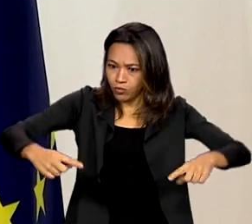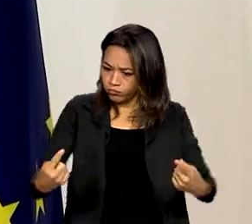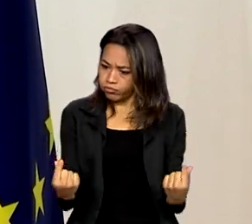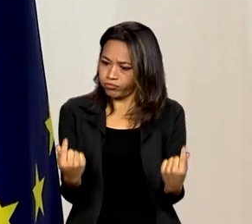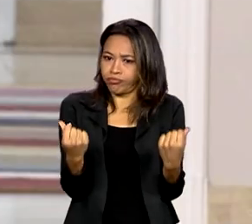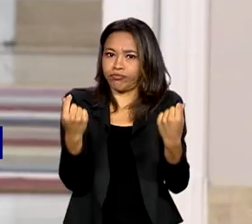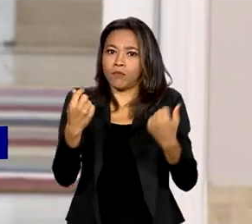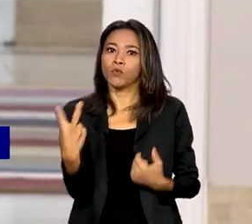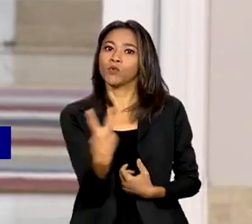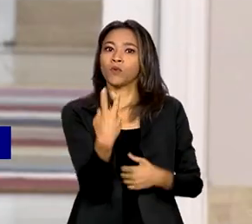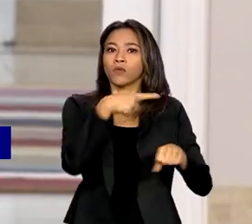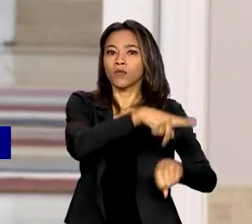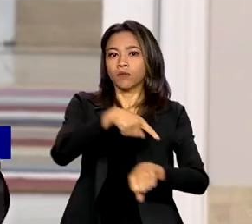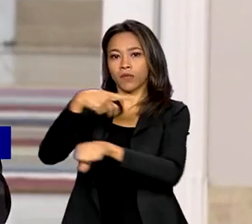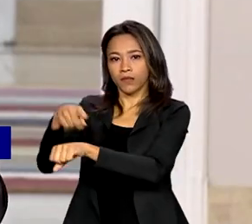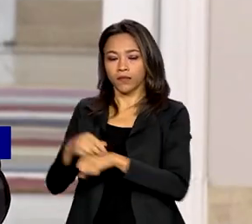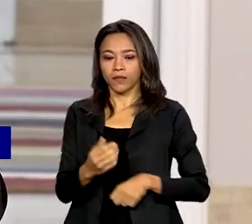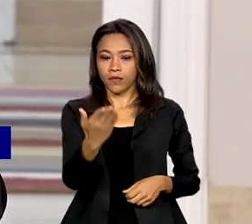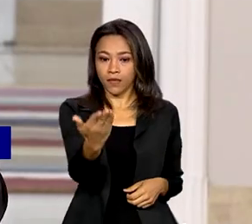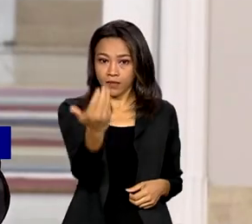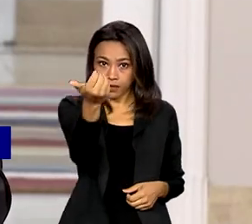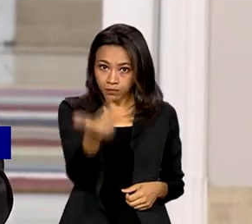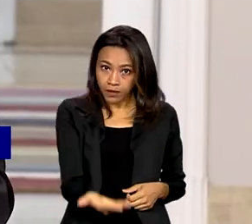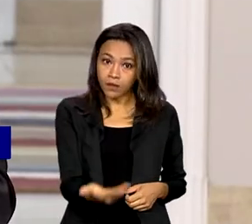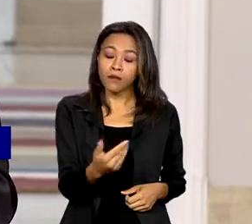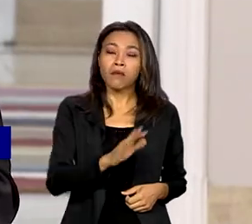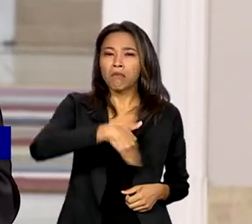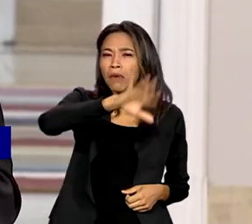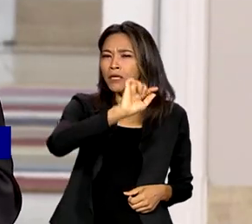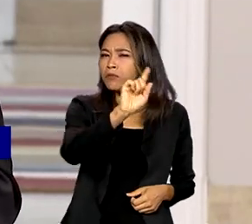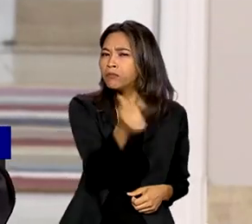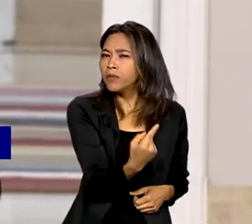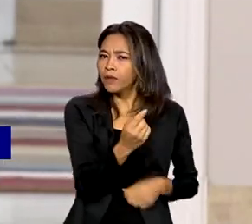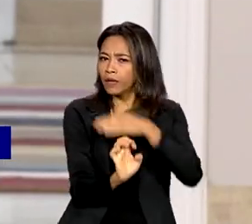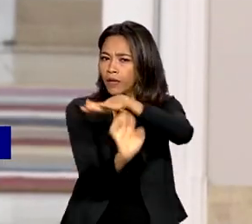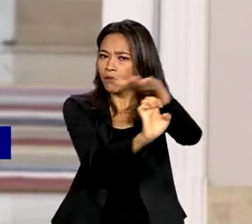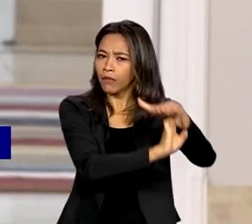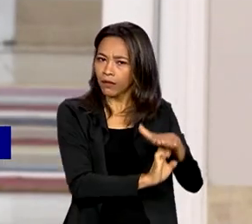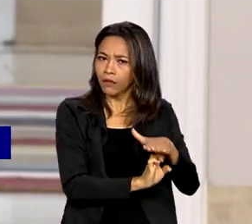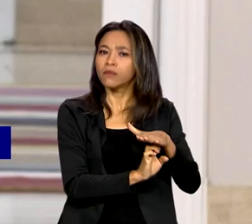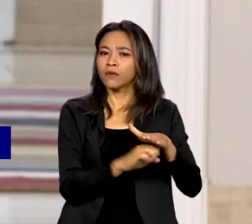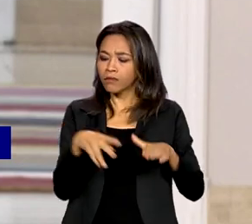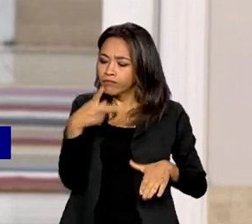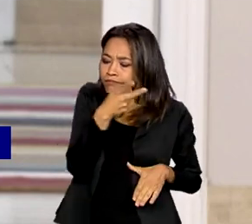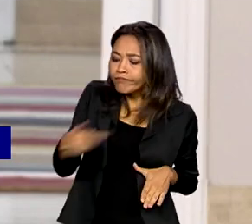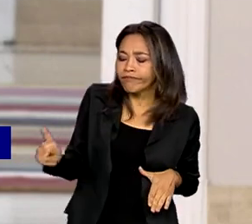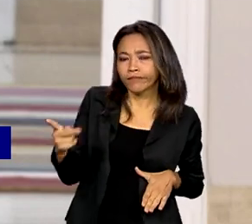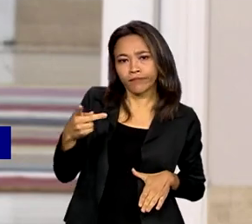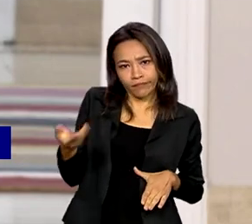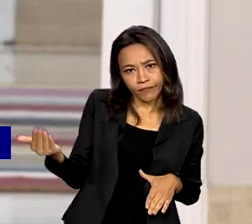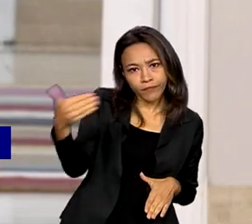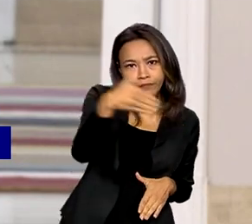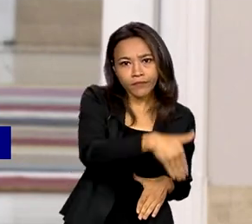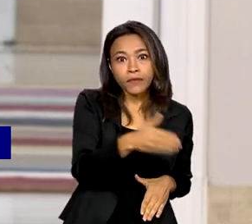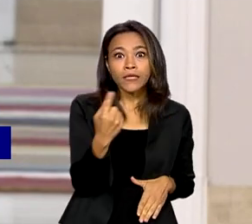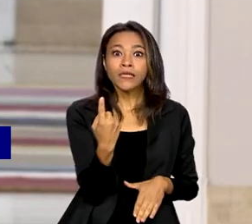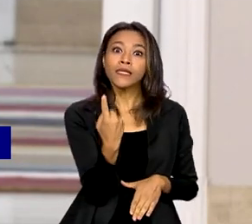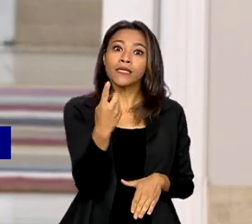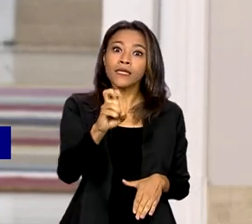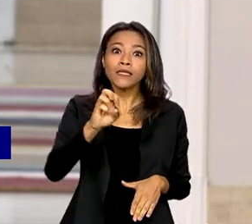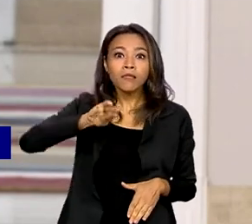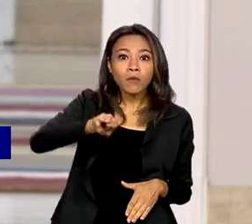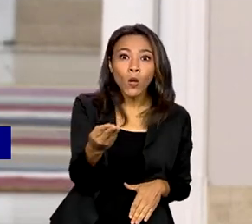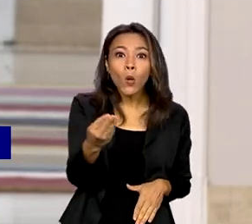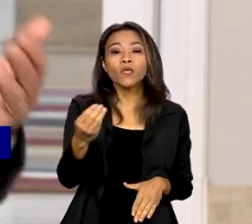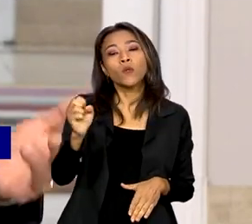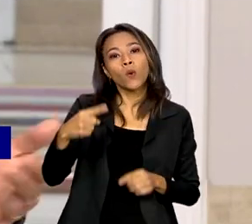nossos países. Mais de mil empresas espanholas estão no Brasil. Aproximadamente 15 milhões de espanhóis ou descendentes